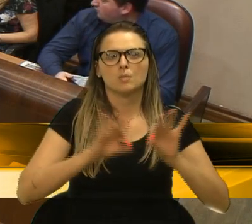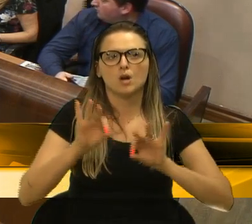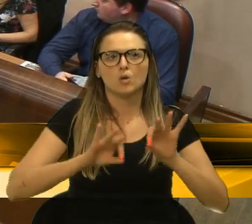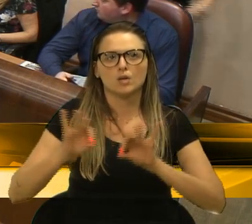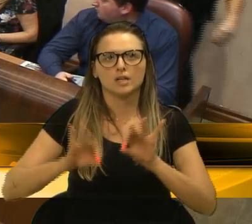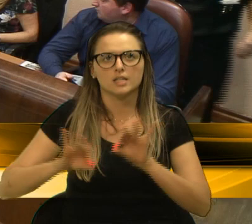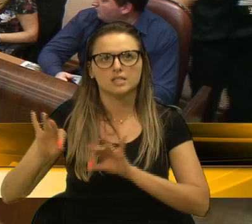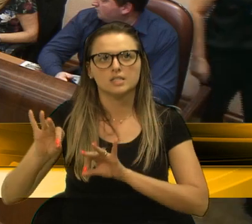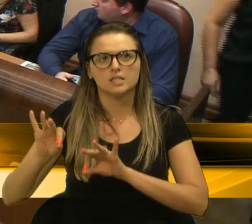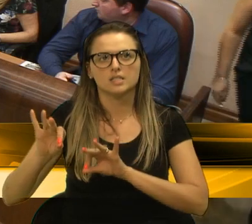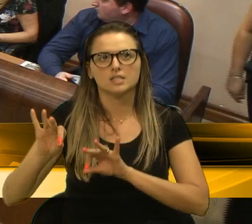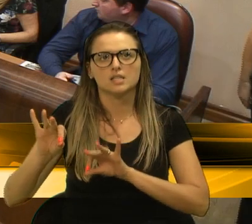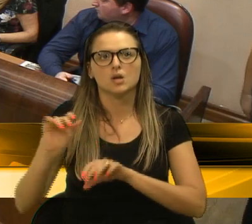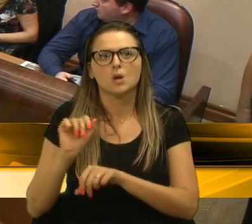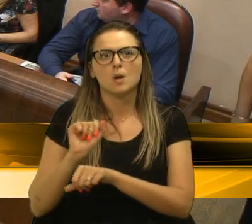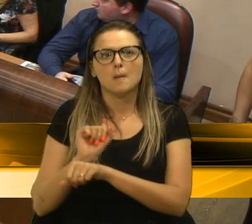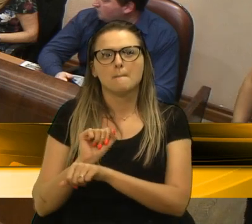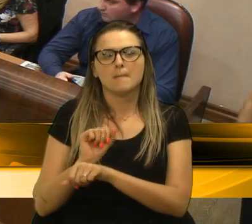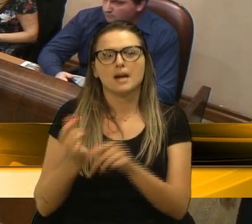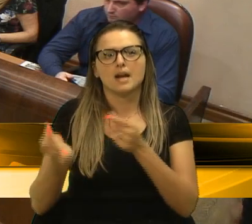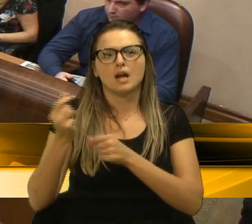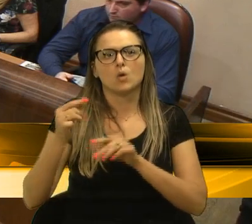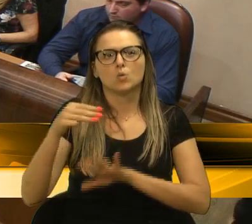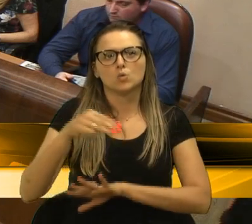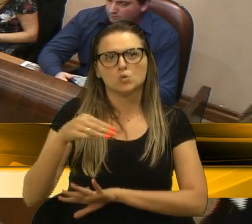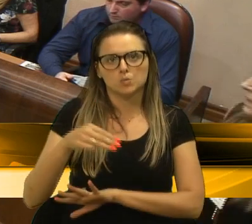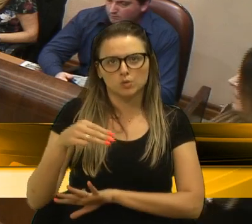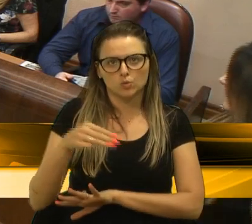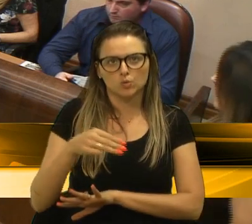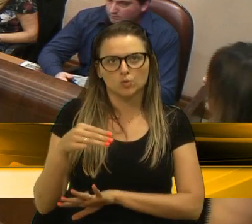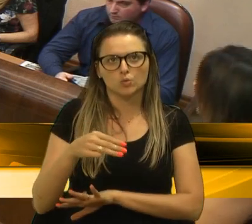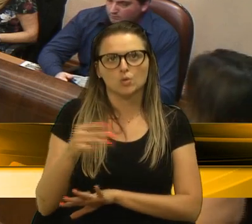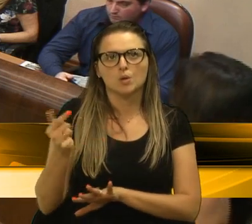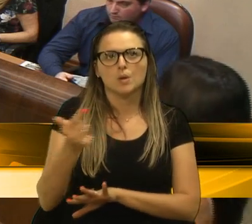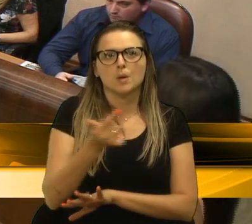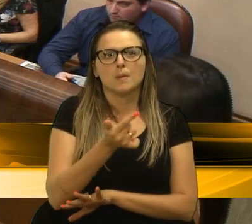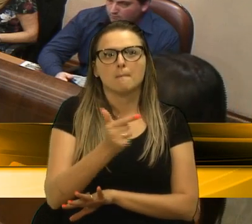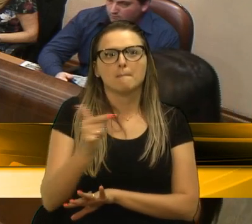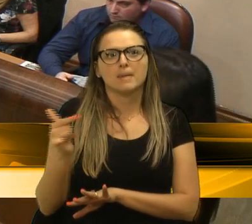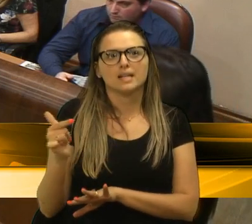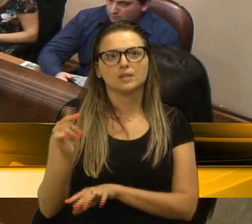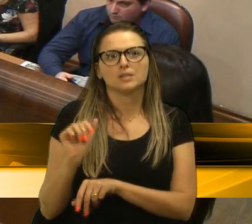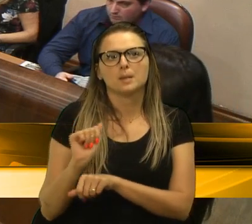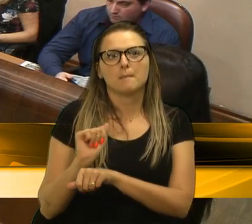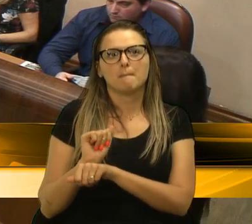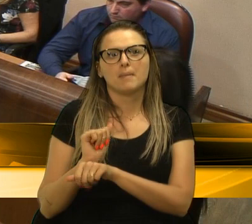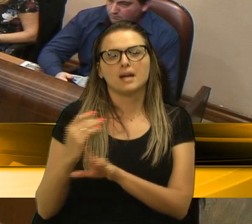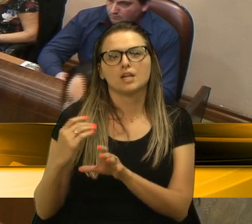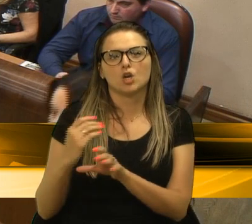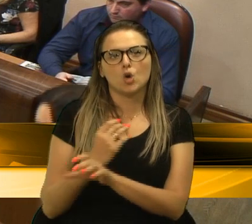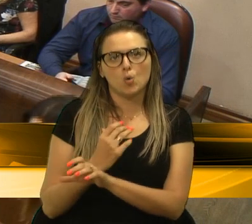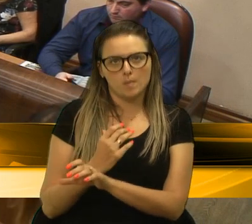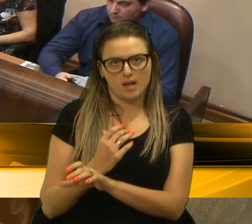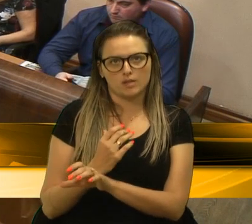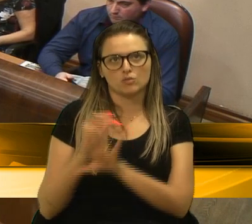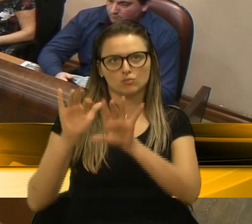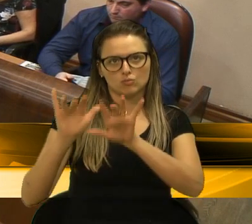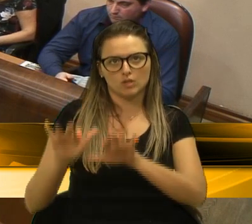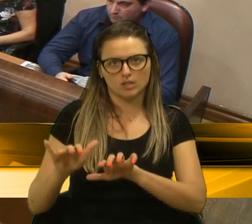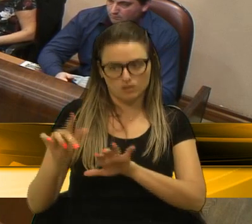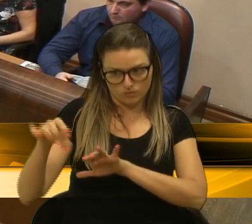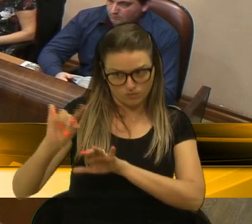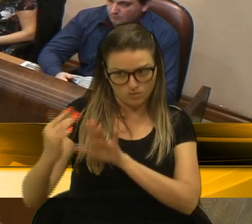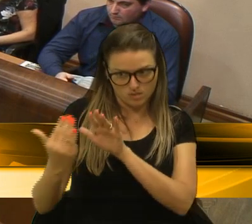fazer uma pausa de alguns minutos, para que não haja um pane daqui a pouco total, né? De acordo? De